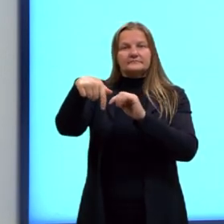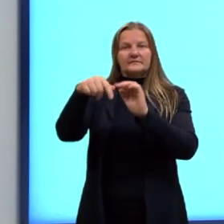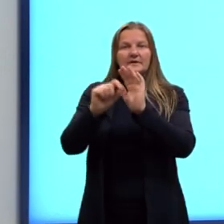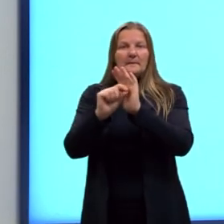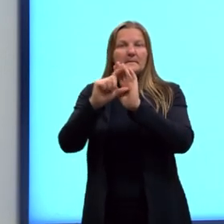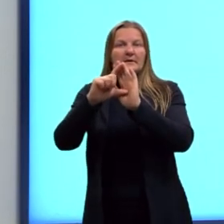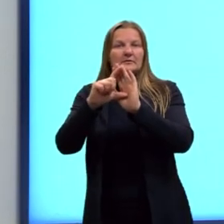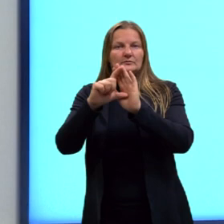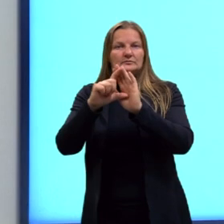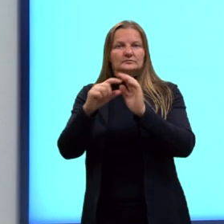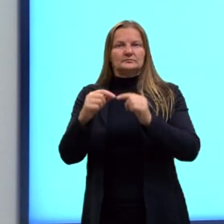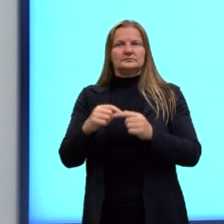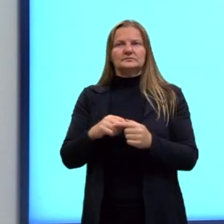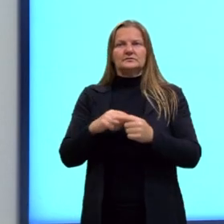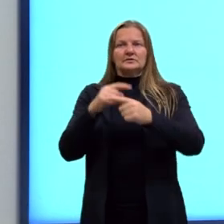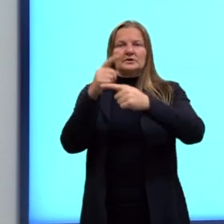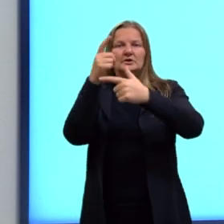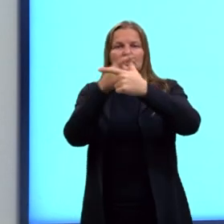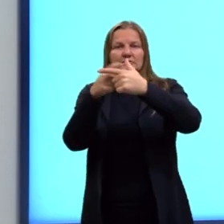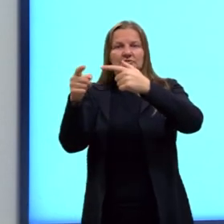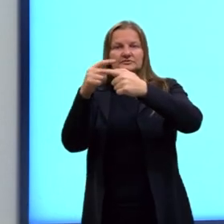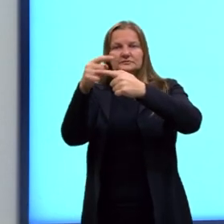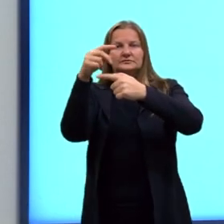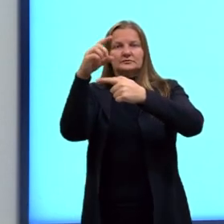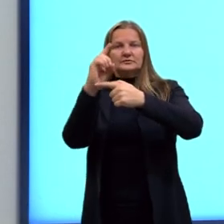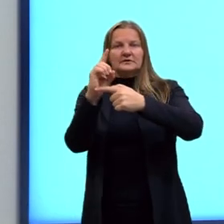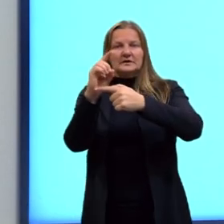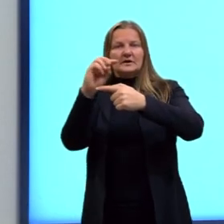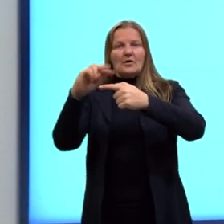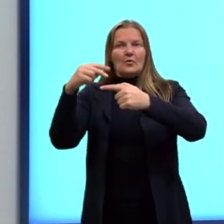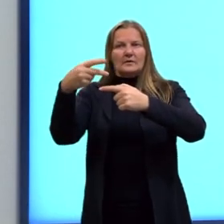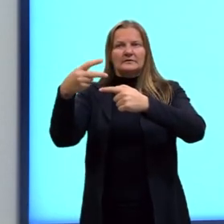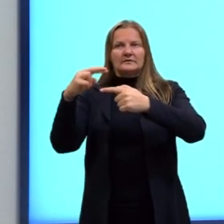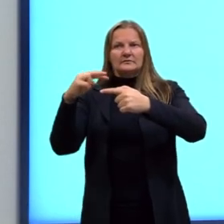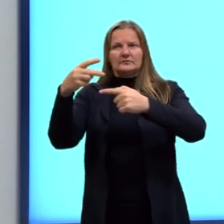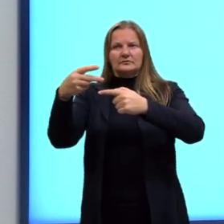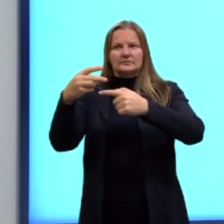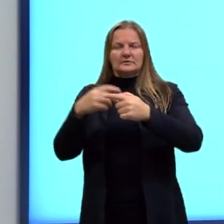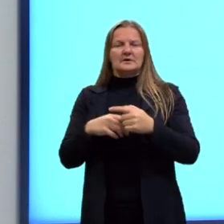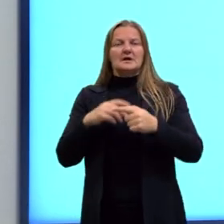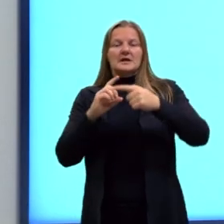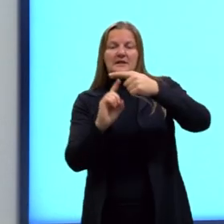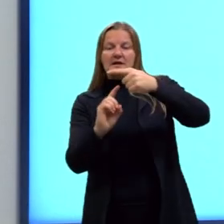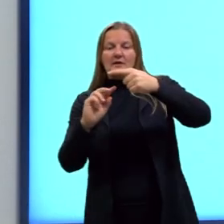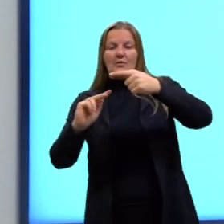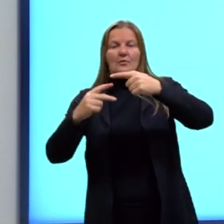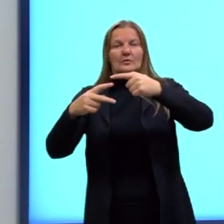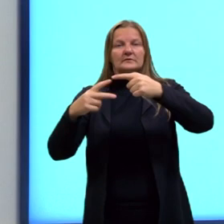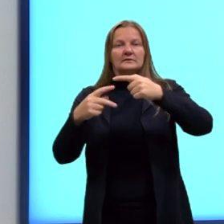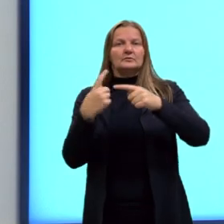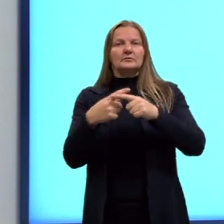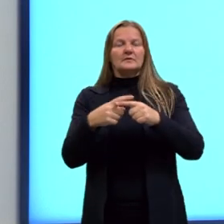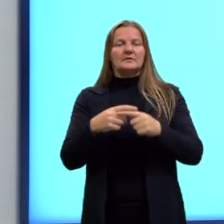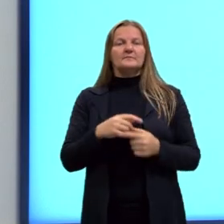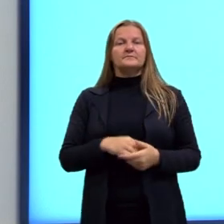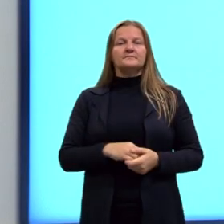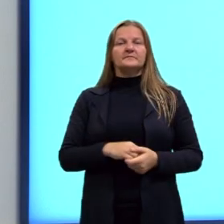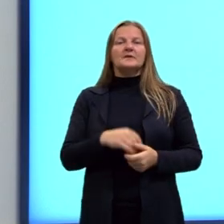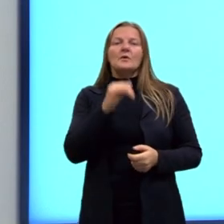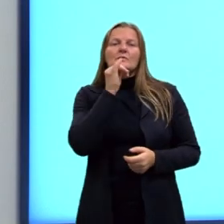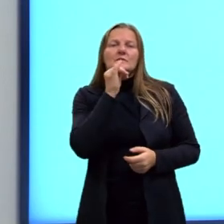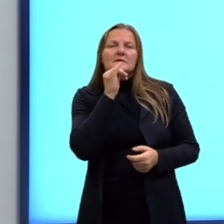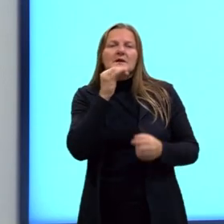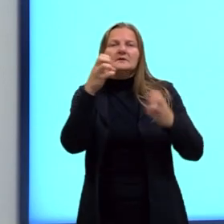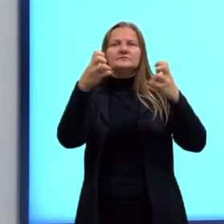cargas, dividido por D ao quadrado. Como se essa carga aqui que a gente usou primeiro fosse uma carga teste.